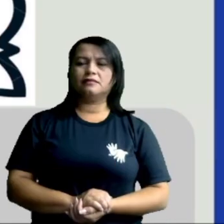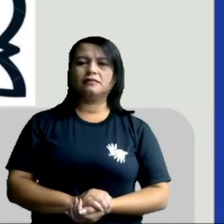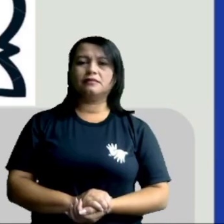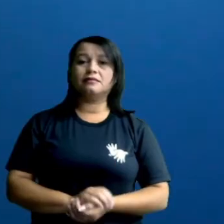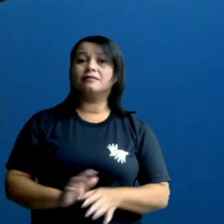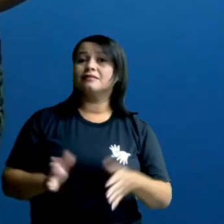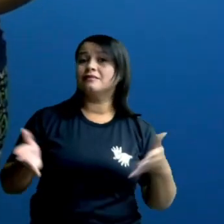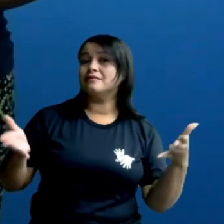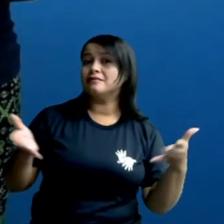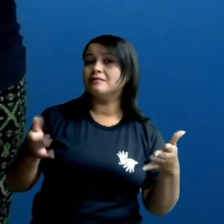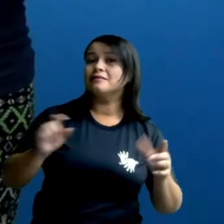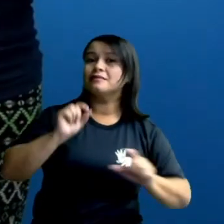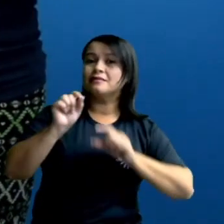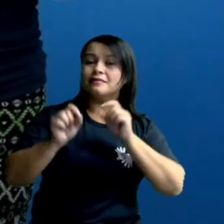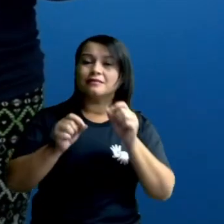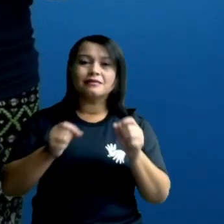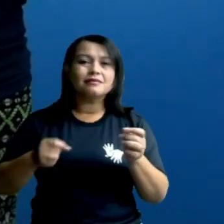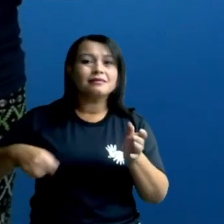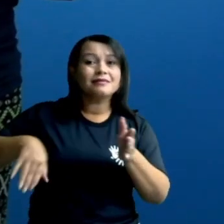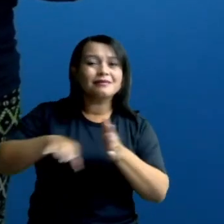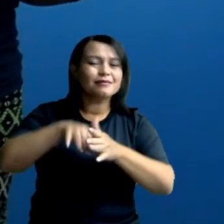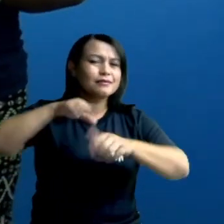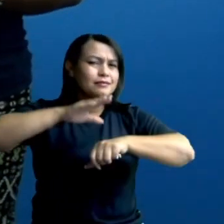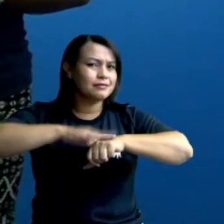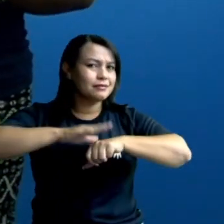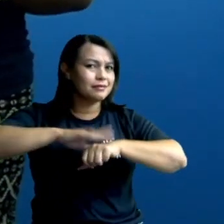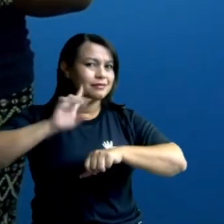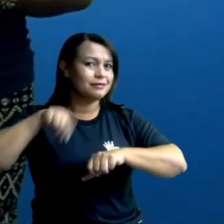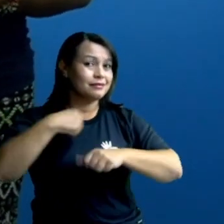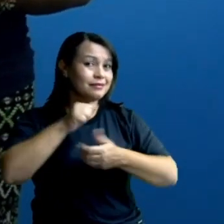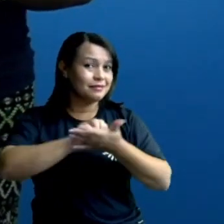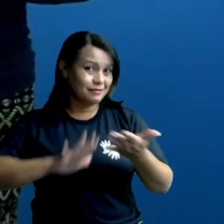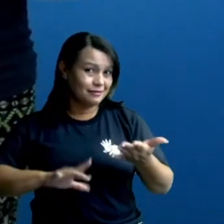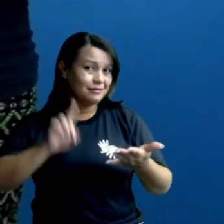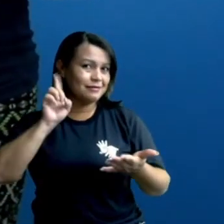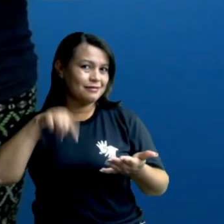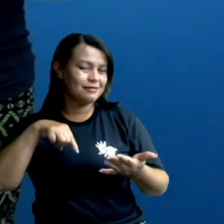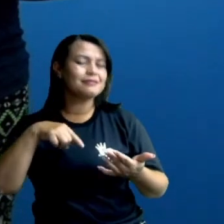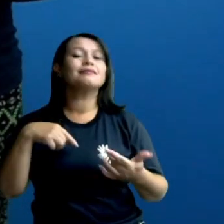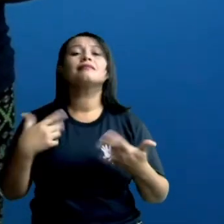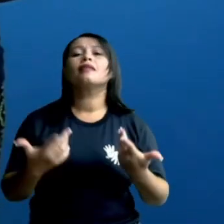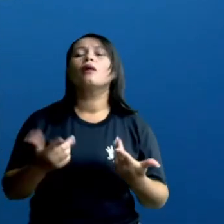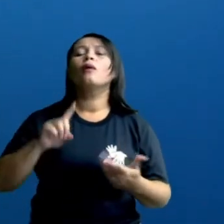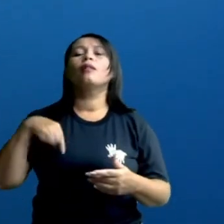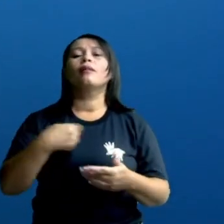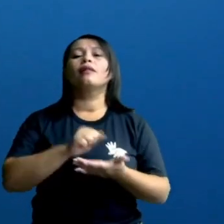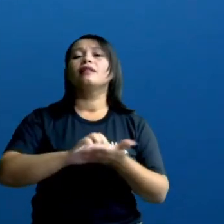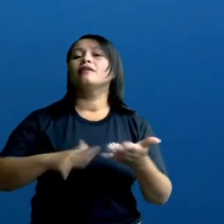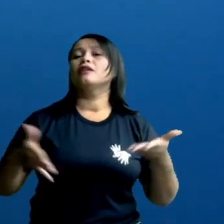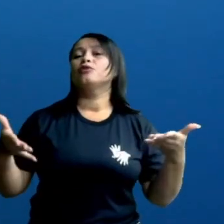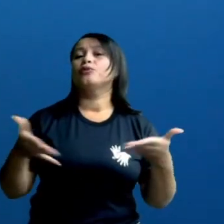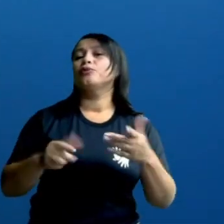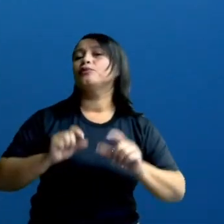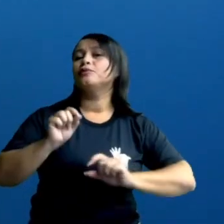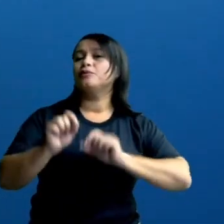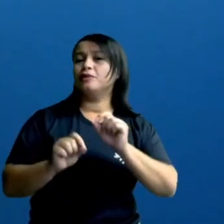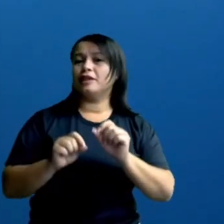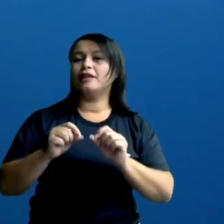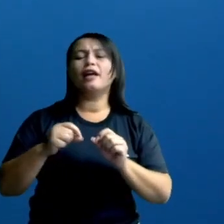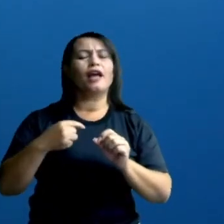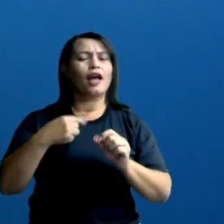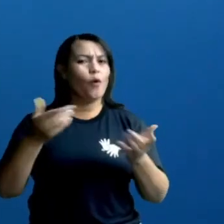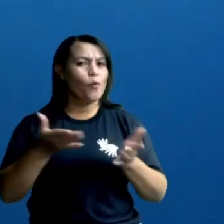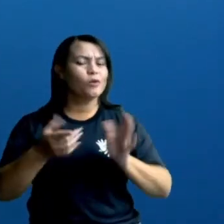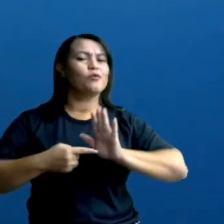E agora, o momento da nossa atividade, né? A nossa atividade de hoje, a tia